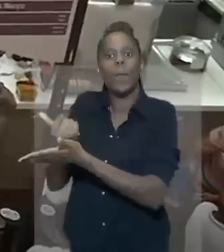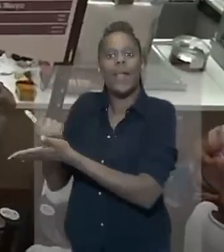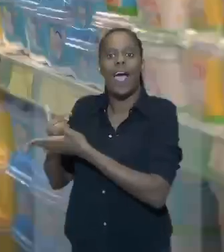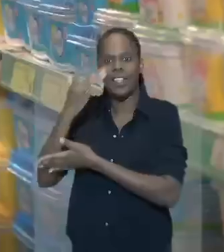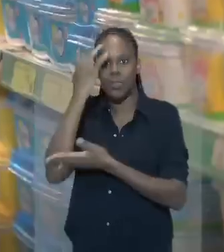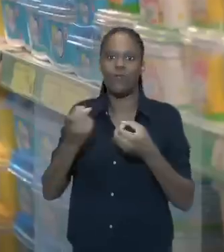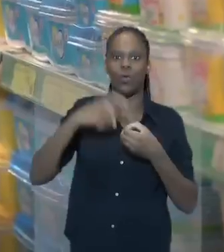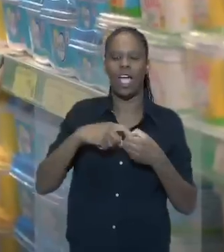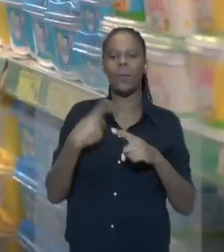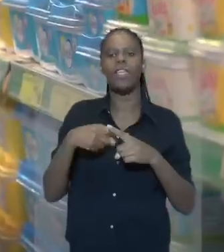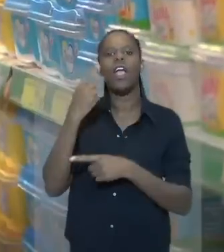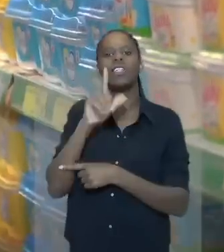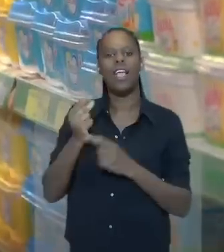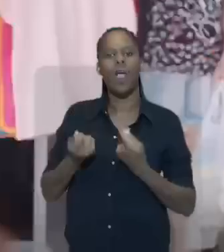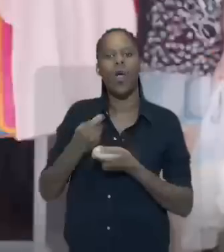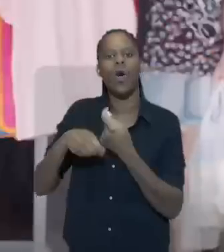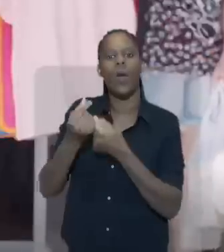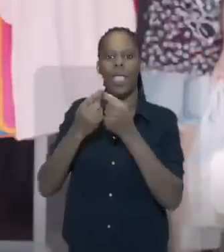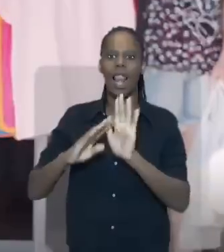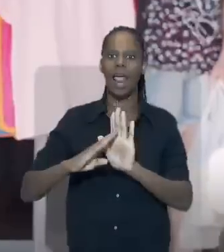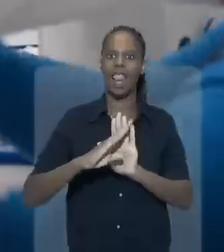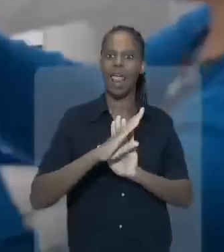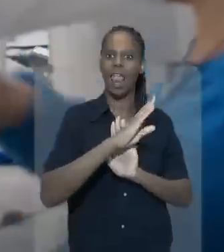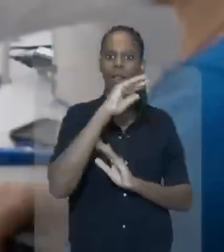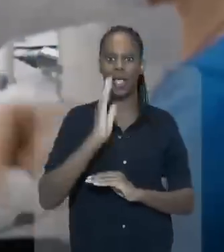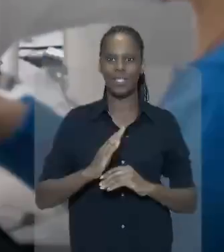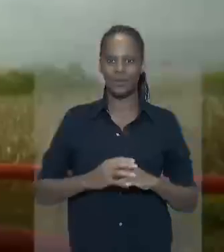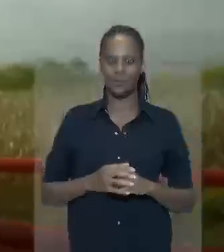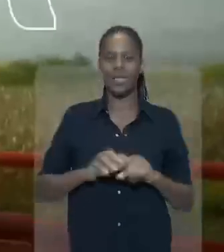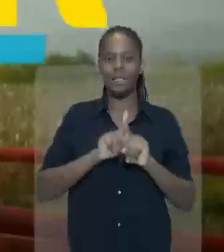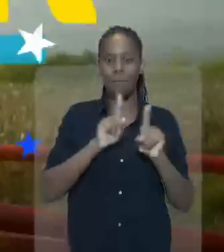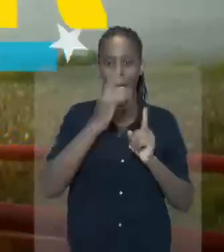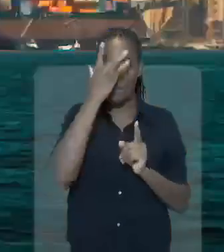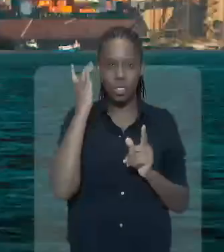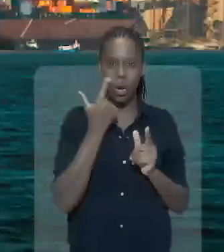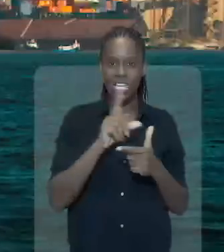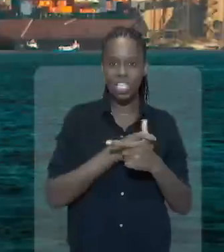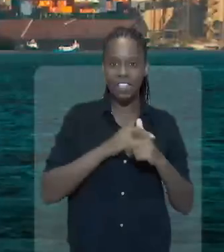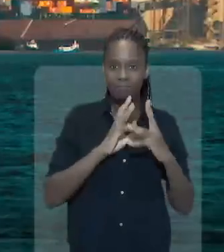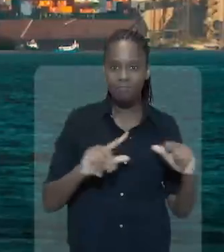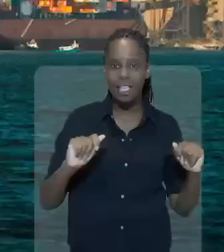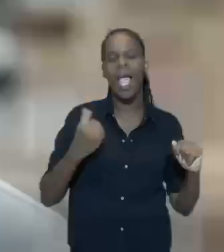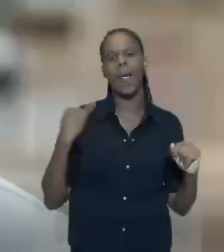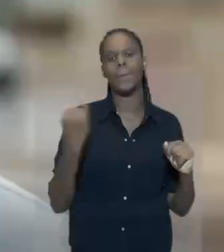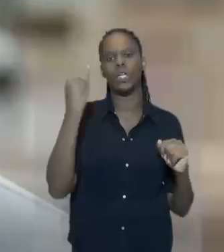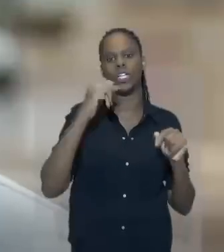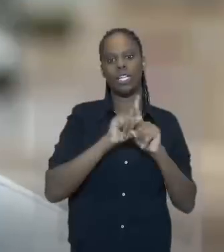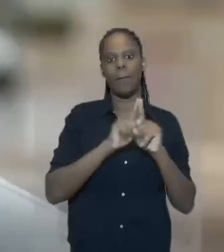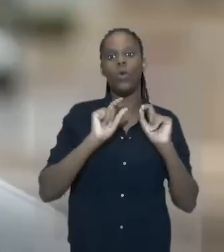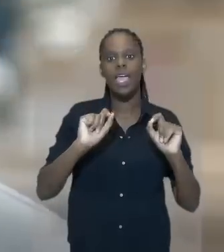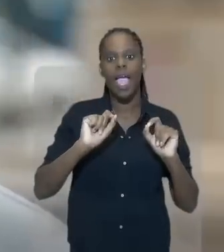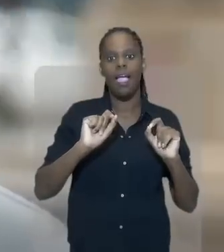capacidade de consumo das pessoas para que você possa voltar a fazer a economia crescer nesse país. Limpar o nome das